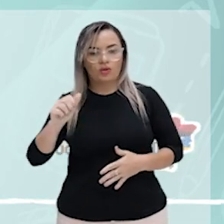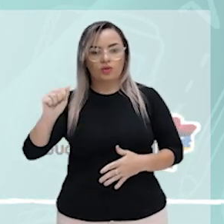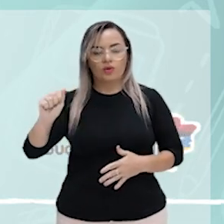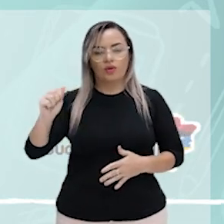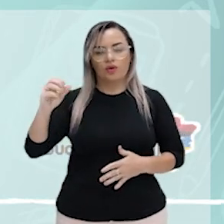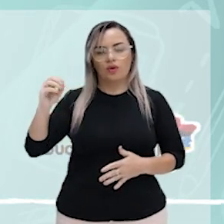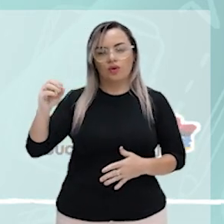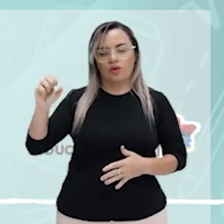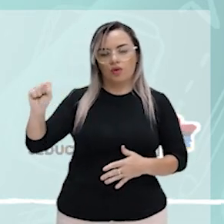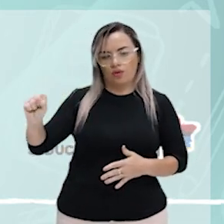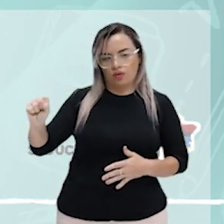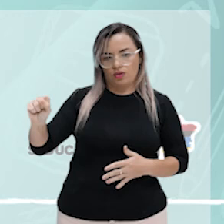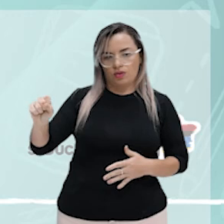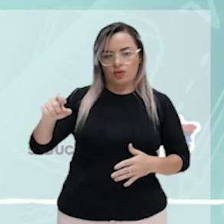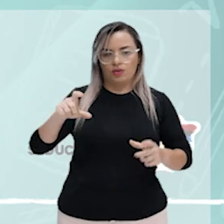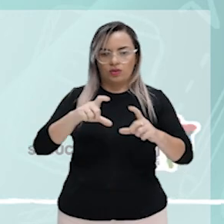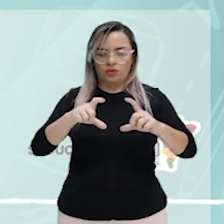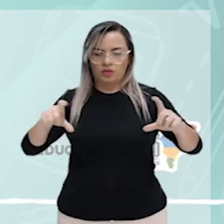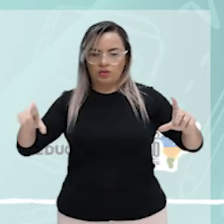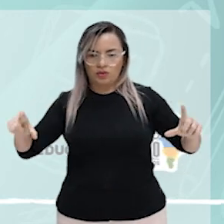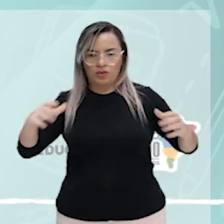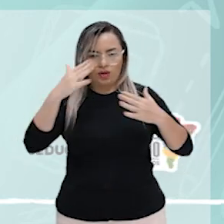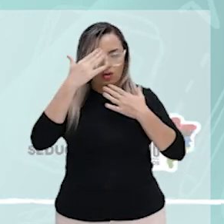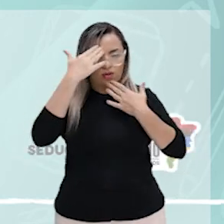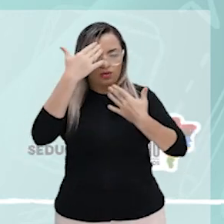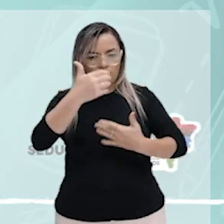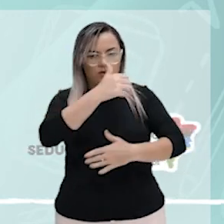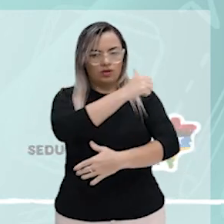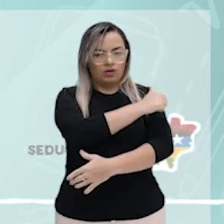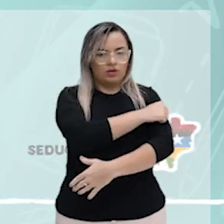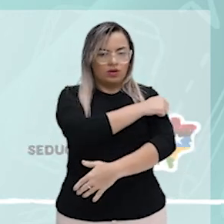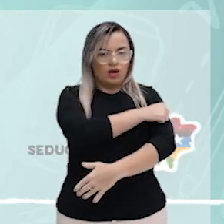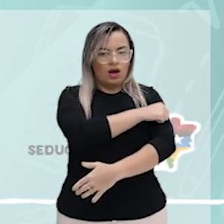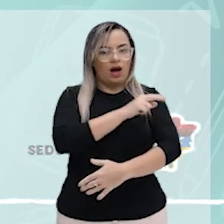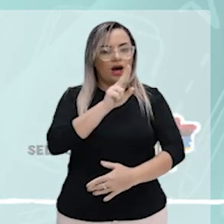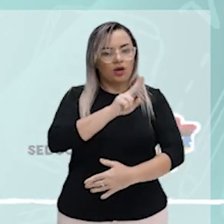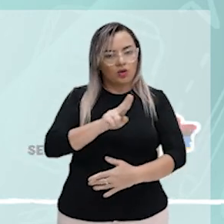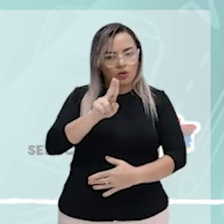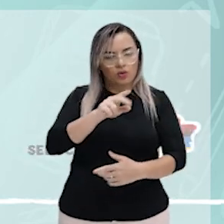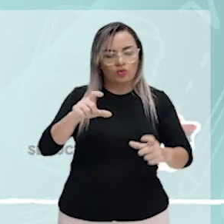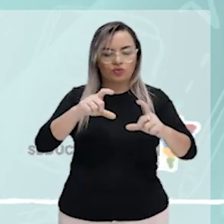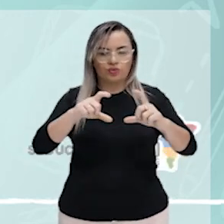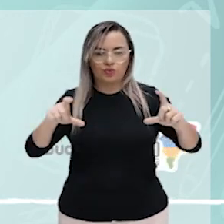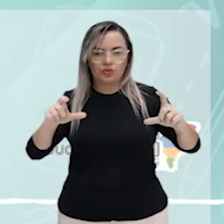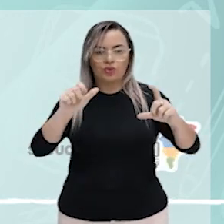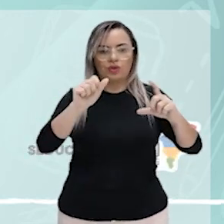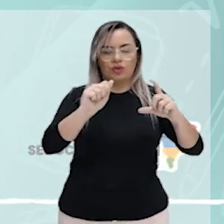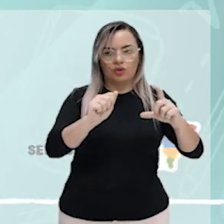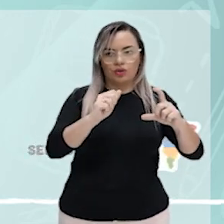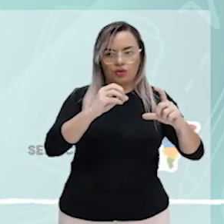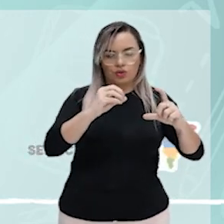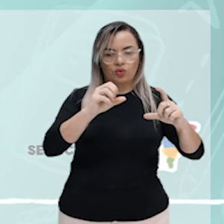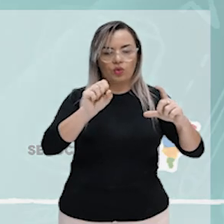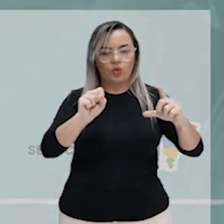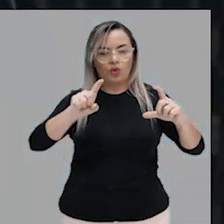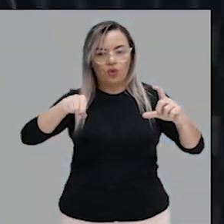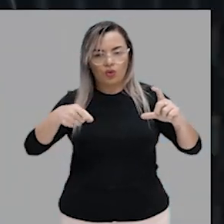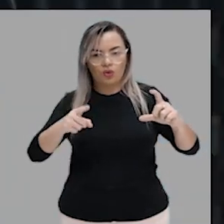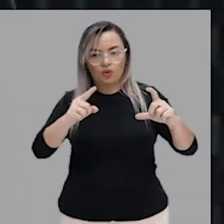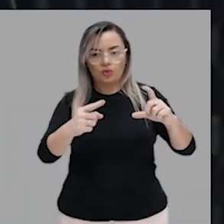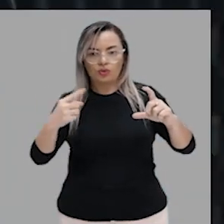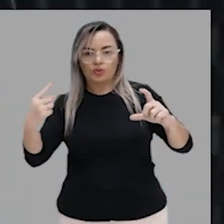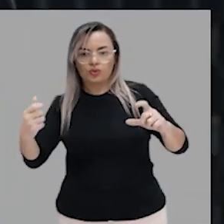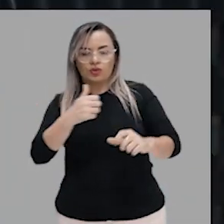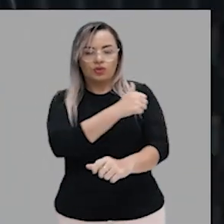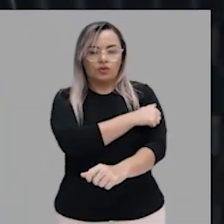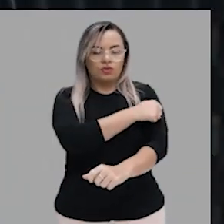Agradecer aos cuidados, está certo? Quem agradece, agradece alguém de alguma coisa. Mas o